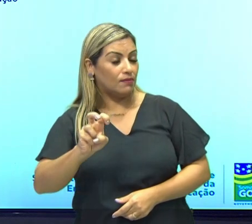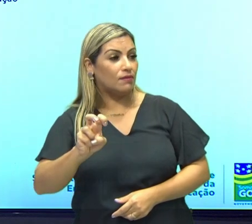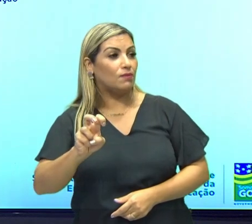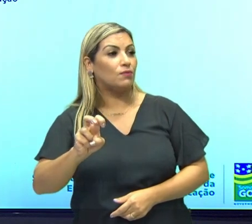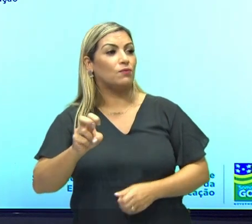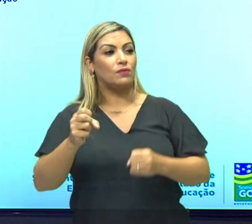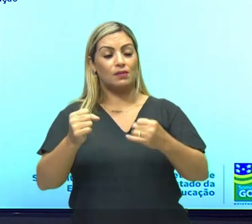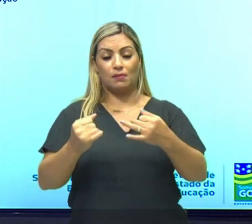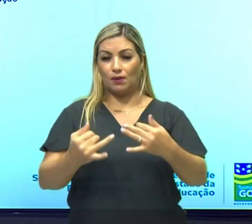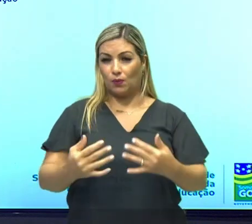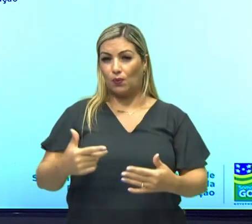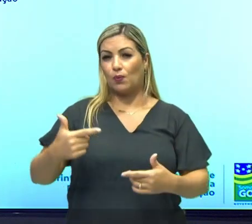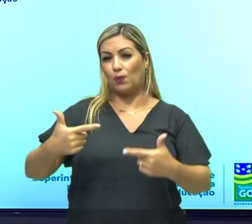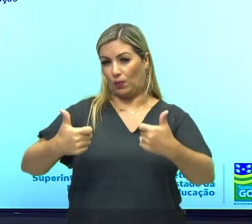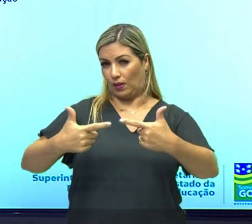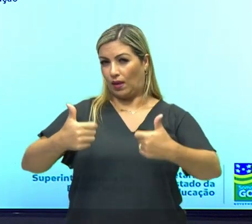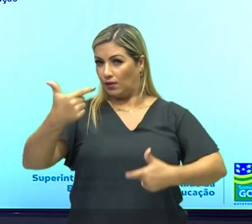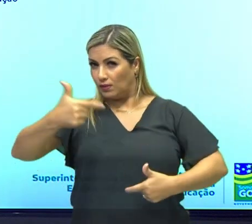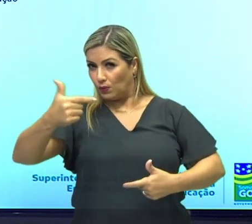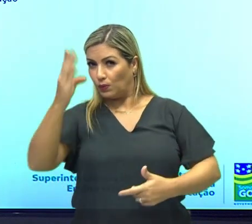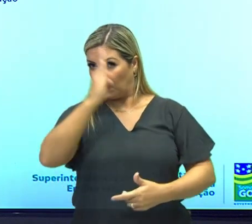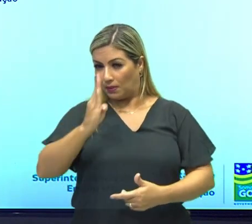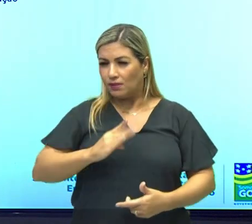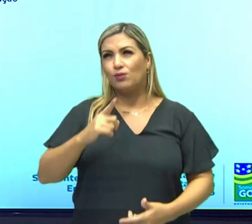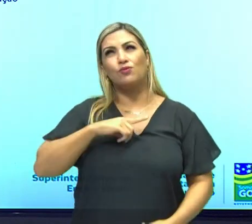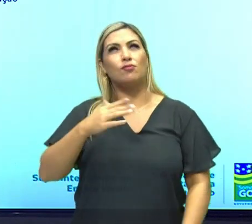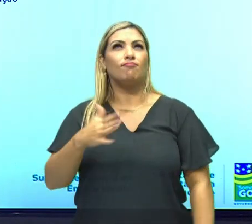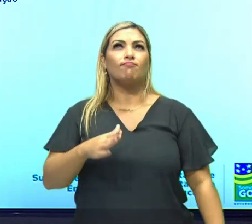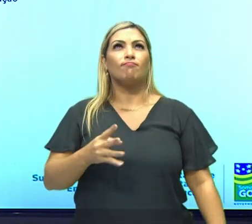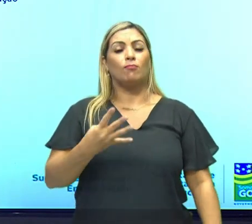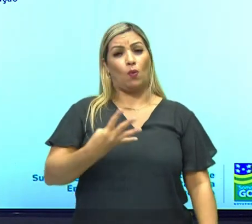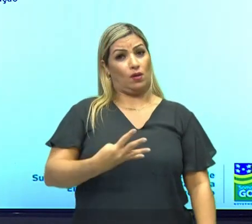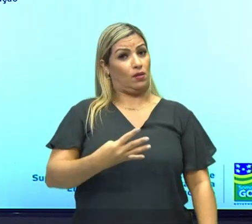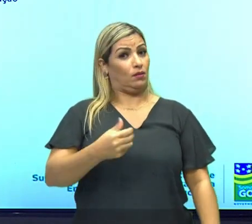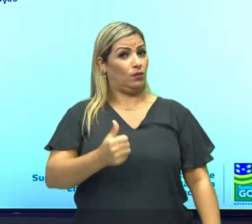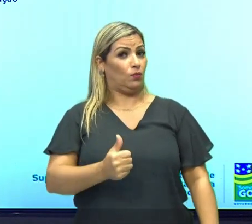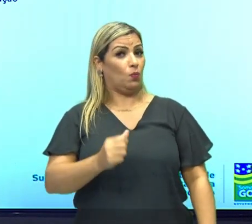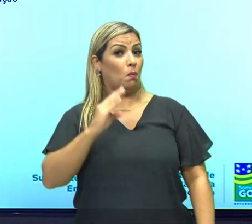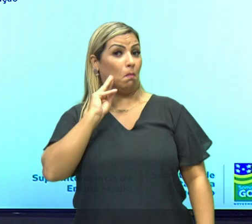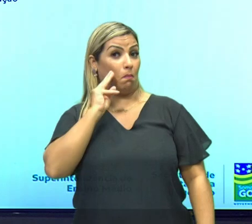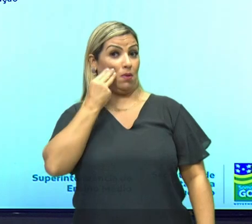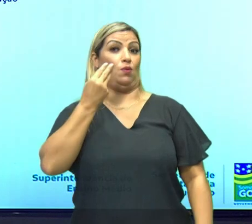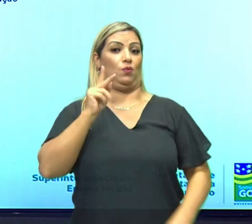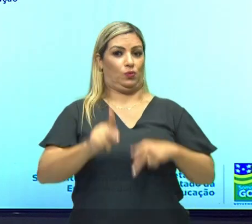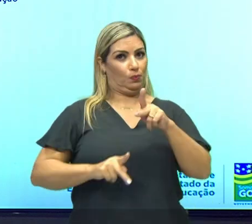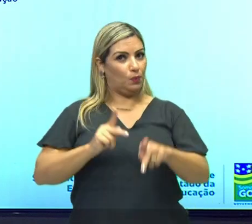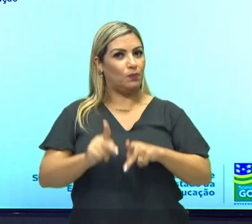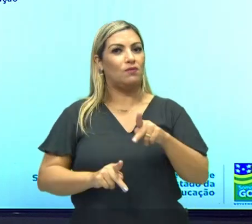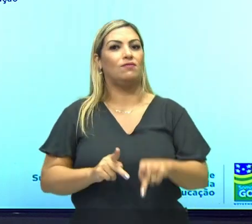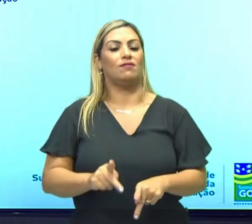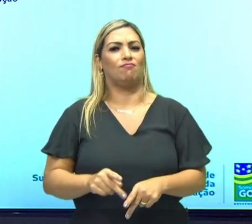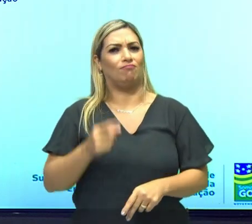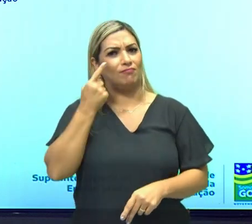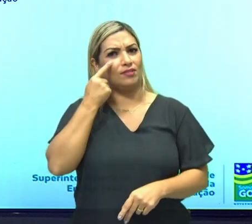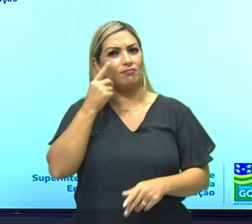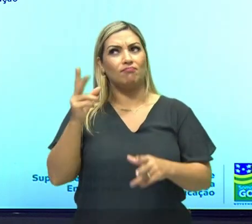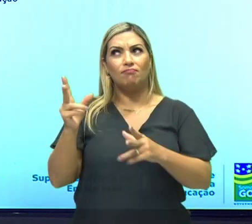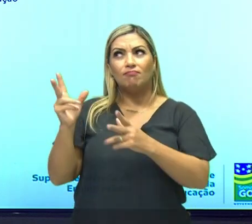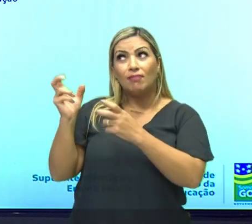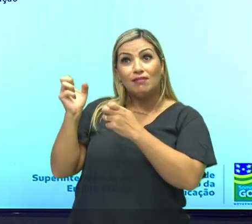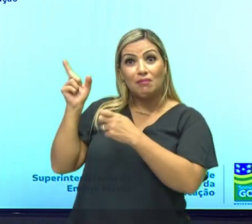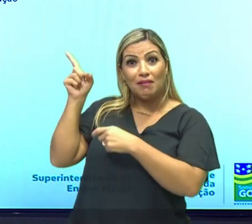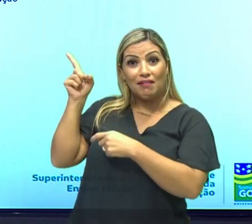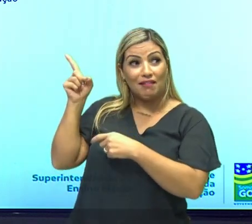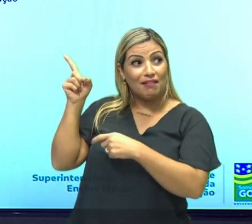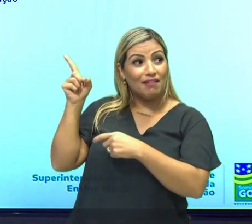durante a Segunda Guerra Mundial, que o Brasil tinha em torno de 41 milhões de habitantes. Se você olhar aqui, esse